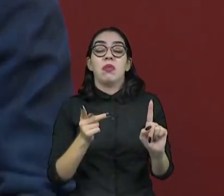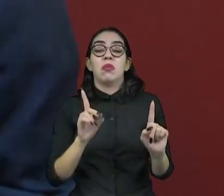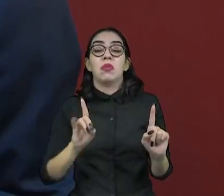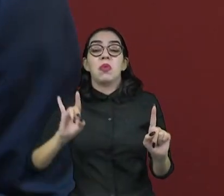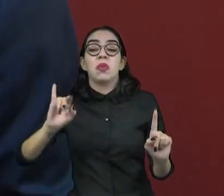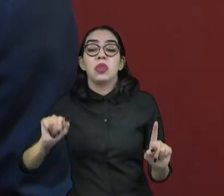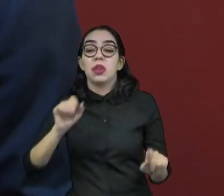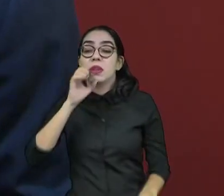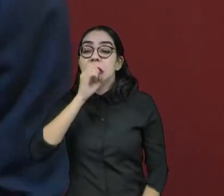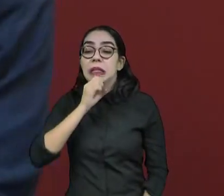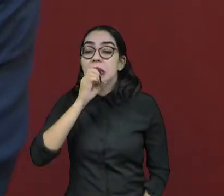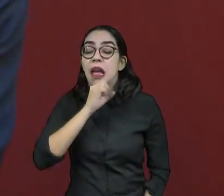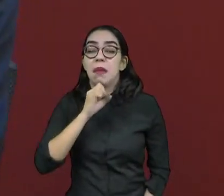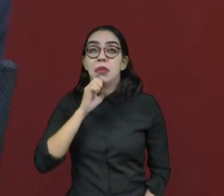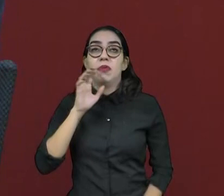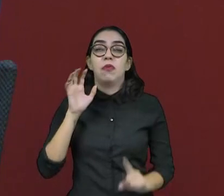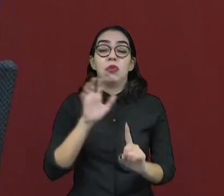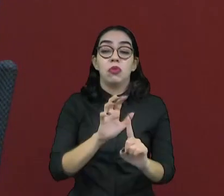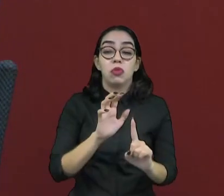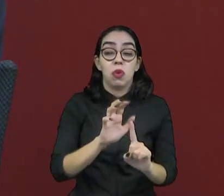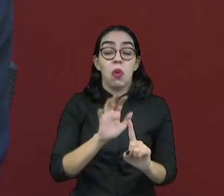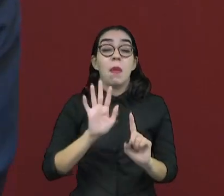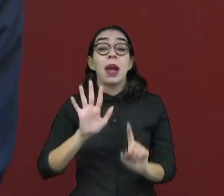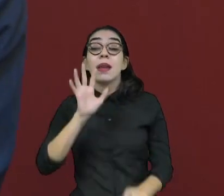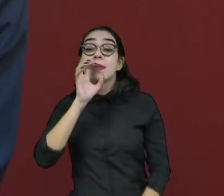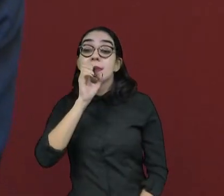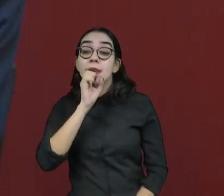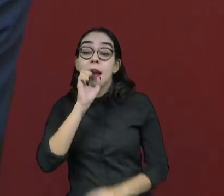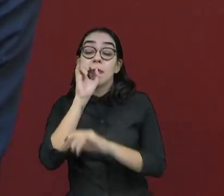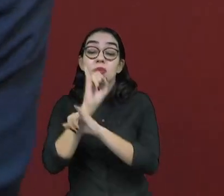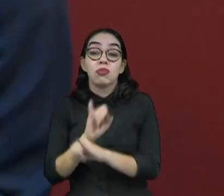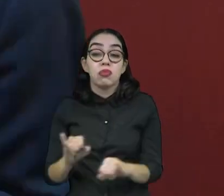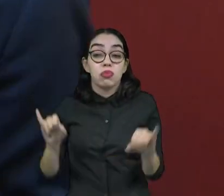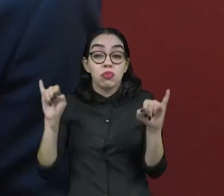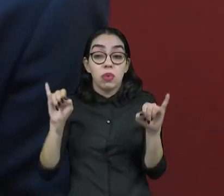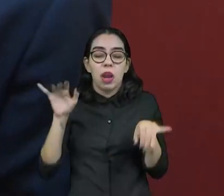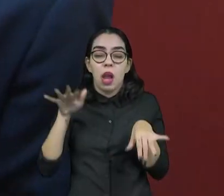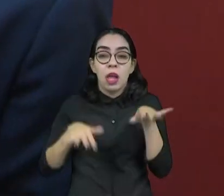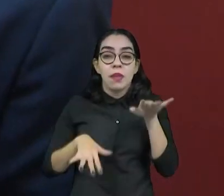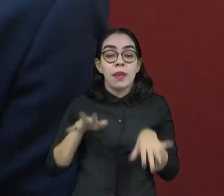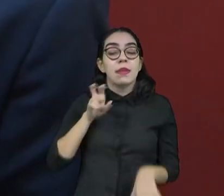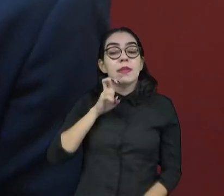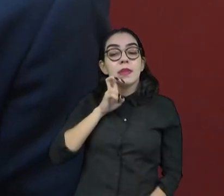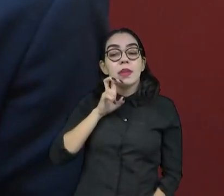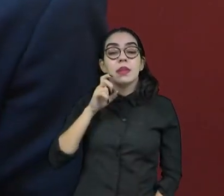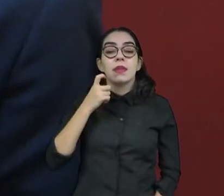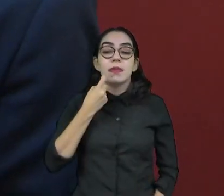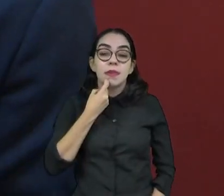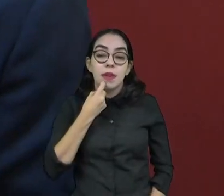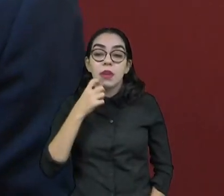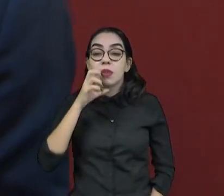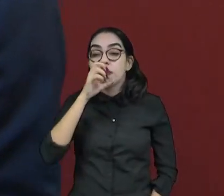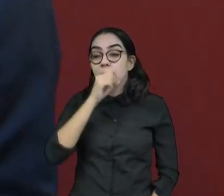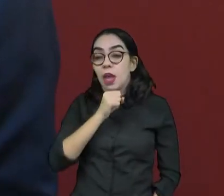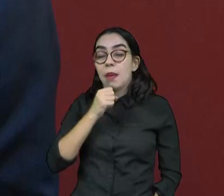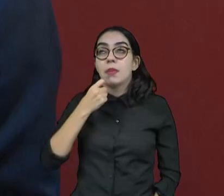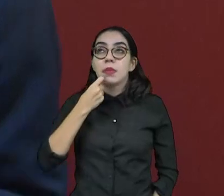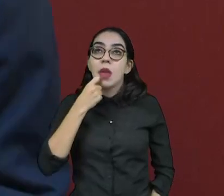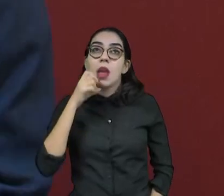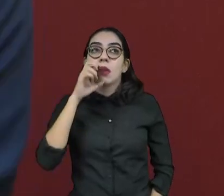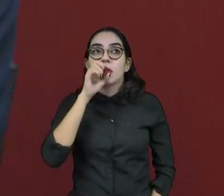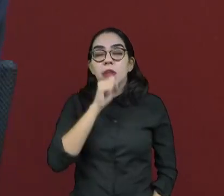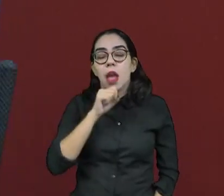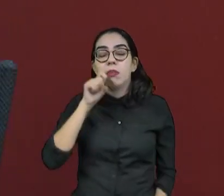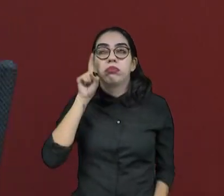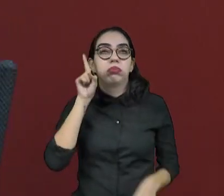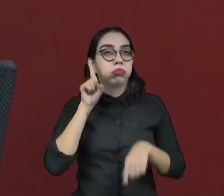eleição, seja num sábado, e lembrando, as pesquisas são divulgadas no sábado, algumas vezes entrevistaram pessoas na quinta, na sexta, no sábado, então